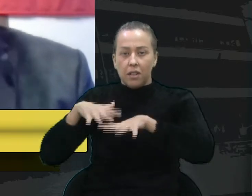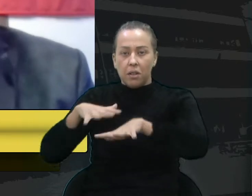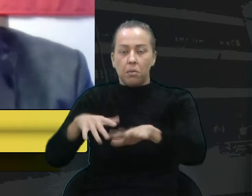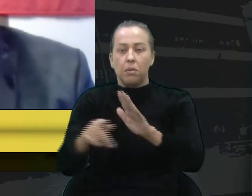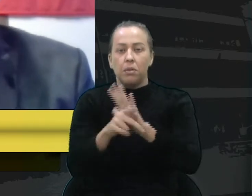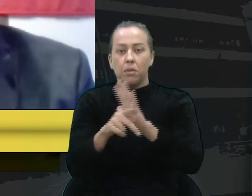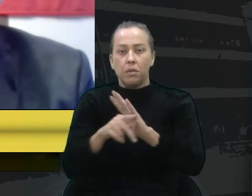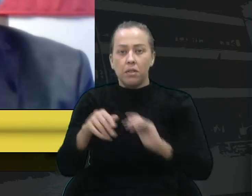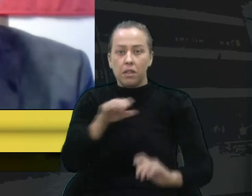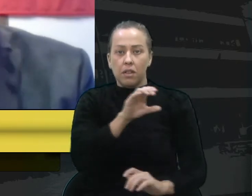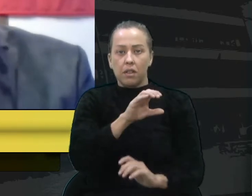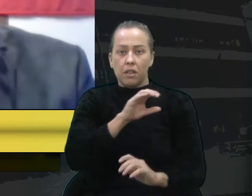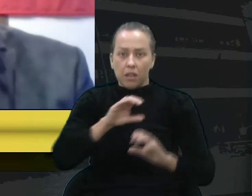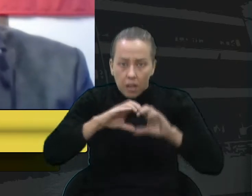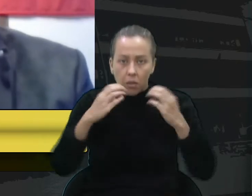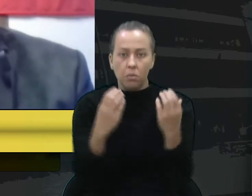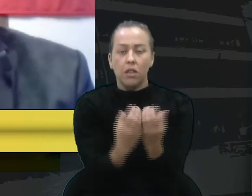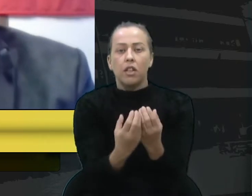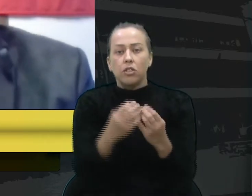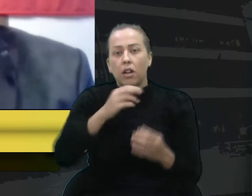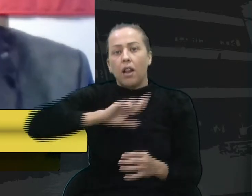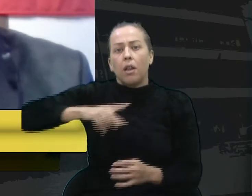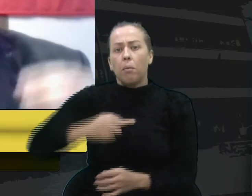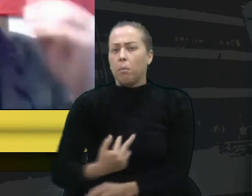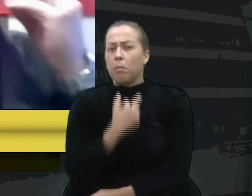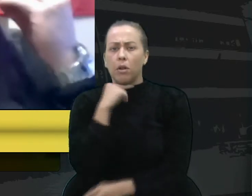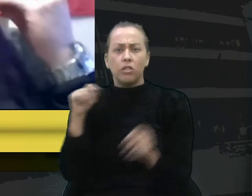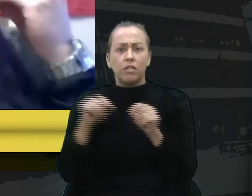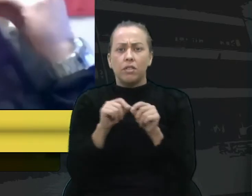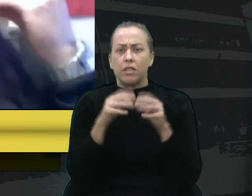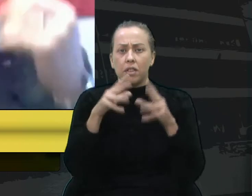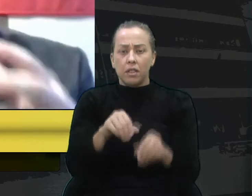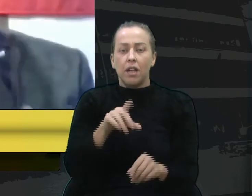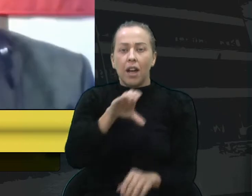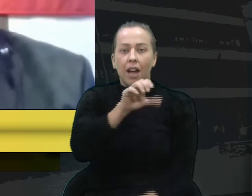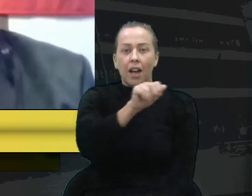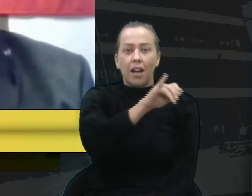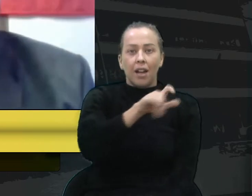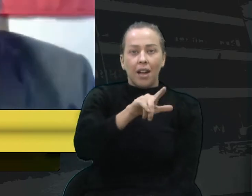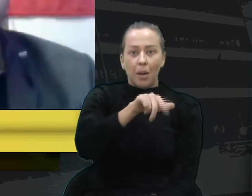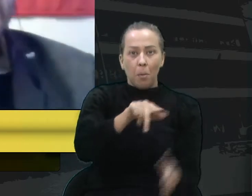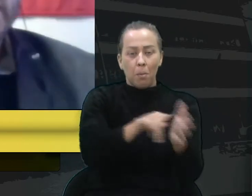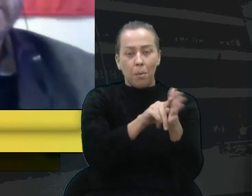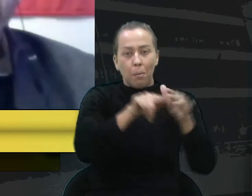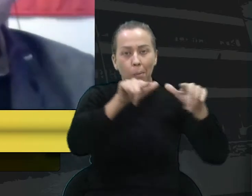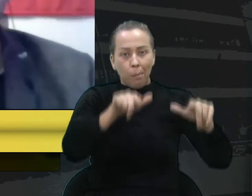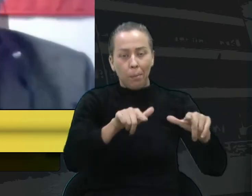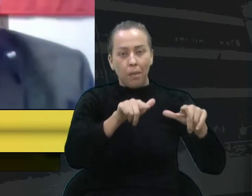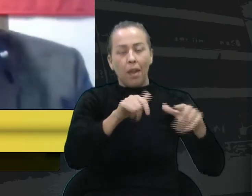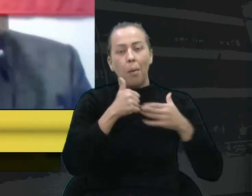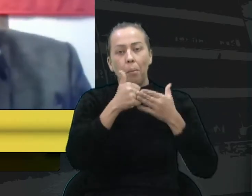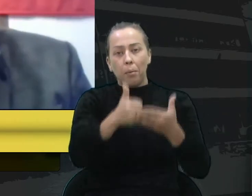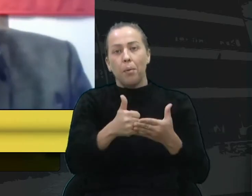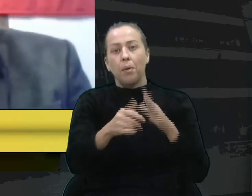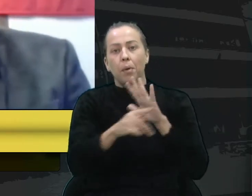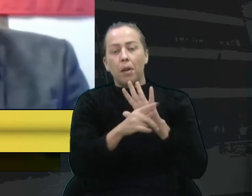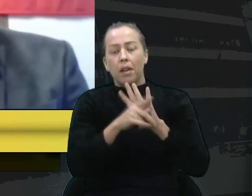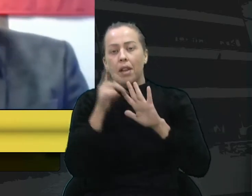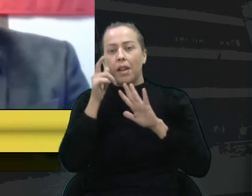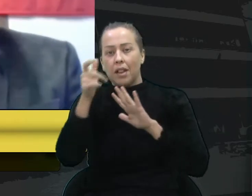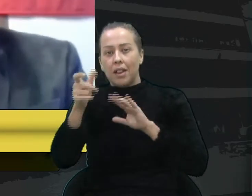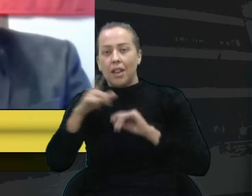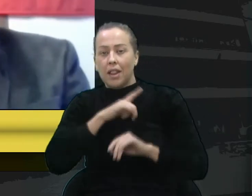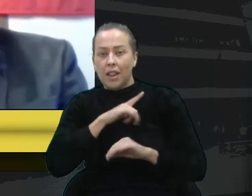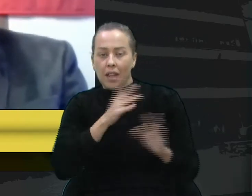parte da comunidade, onde não se pôde fazer aquele canil, esse aporte aí pelos interessados,